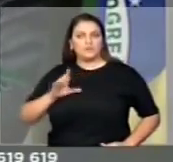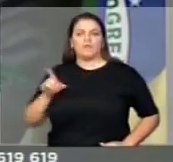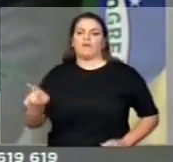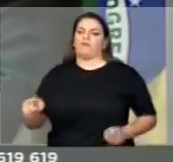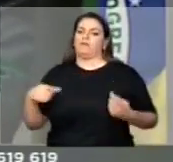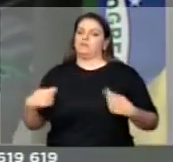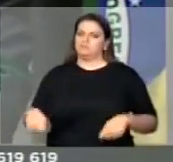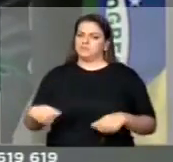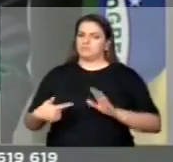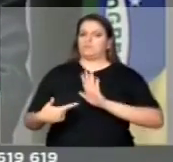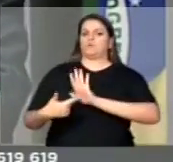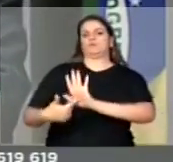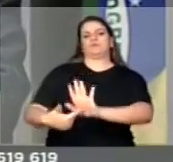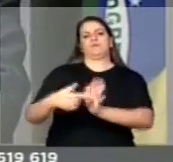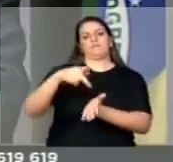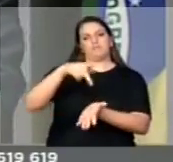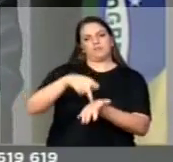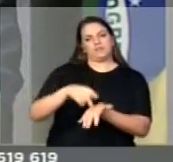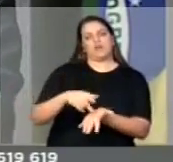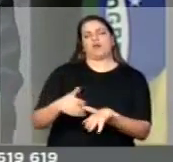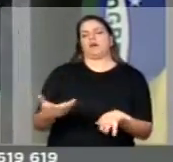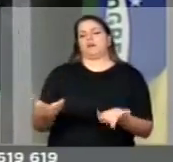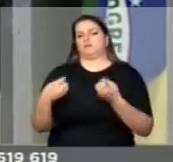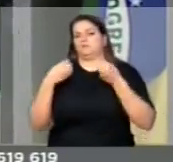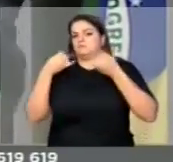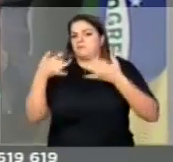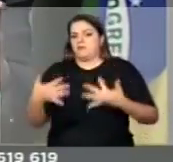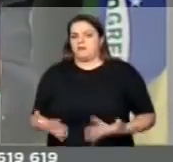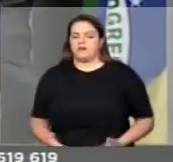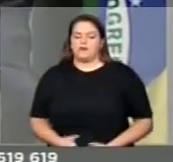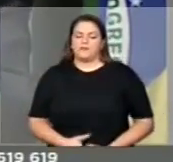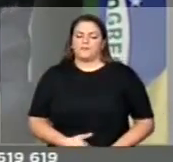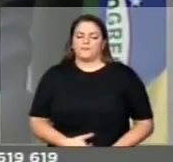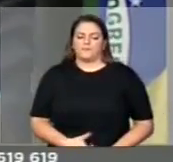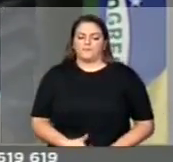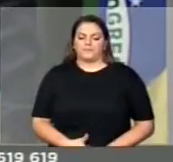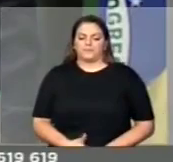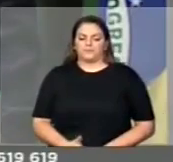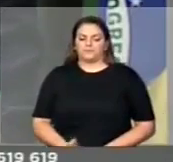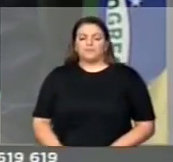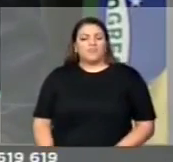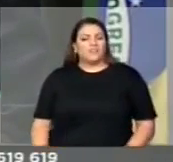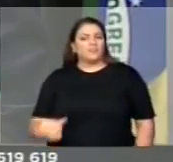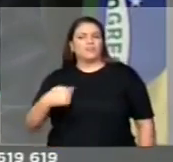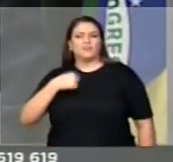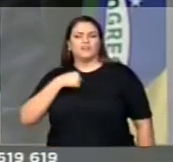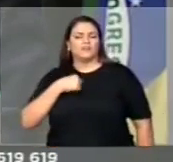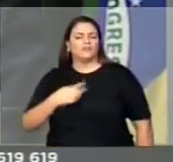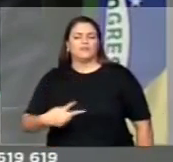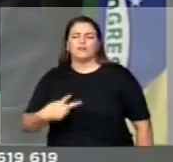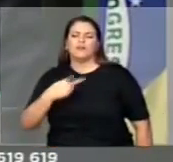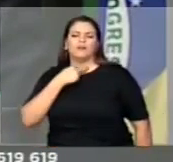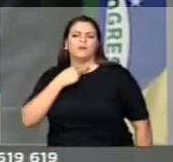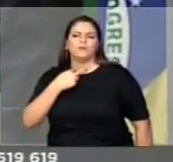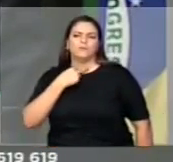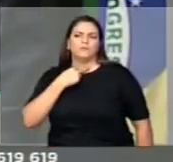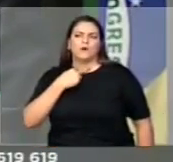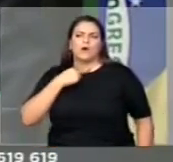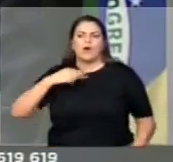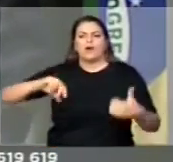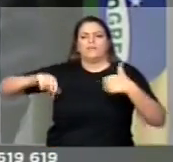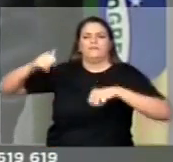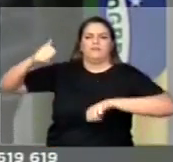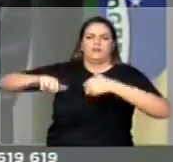avalizar ninguém que tenha problema para assumir a presidência da casa.